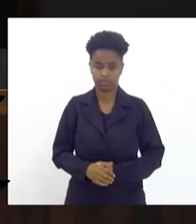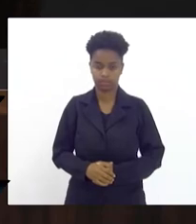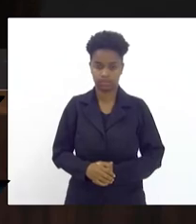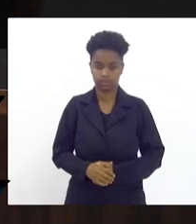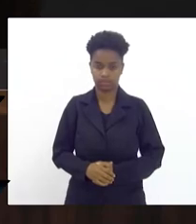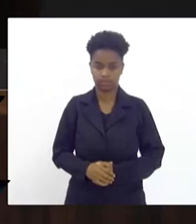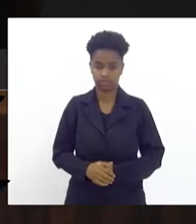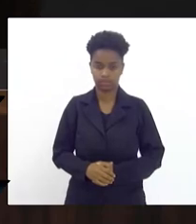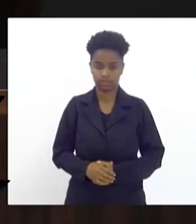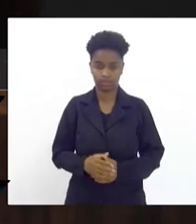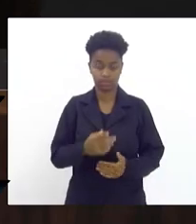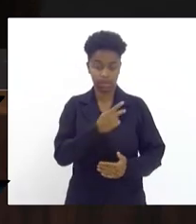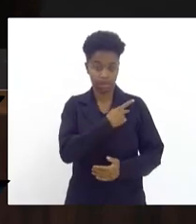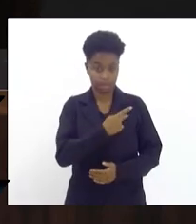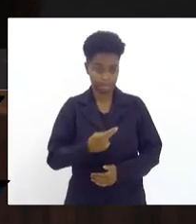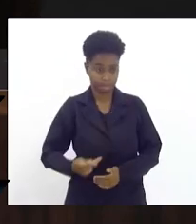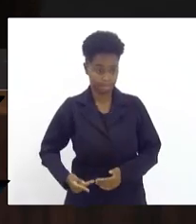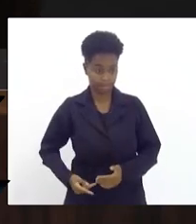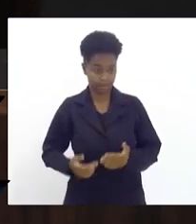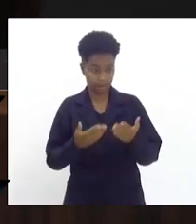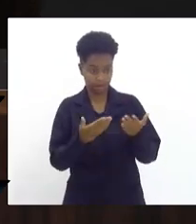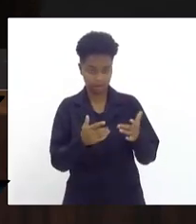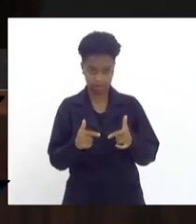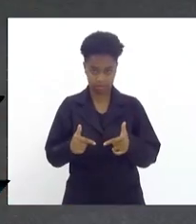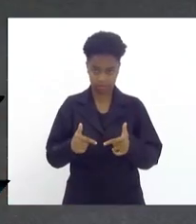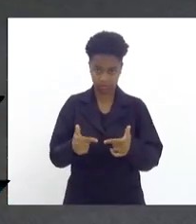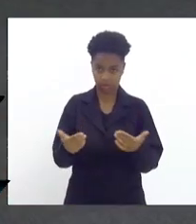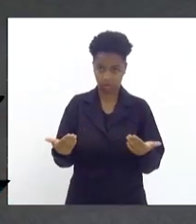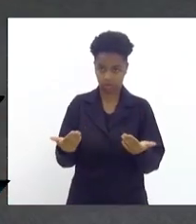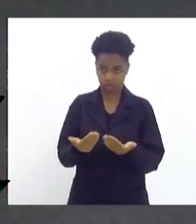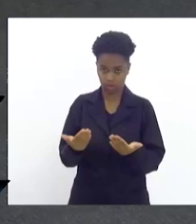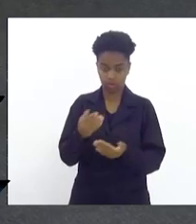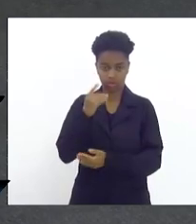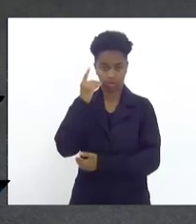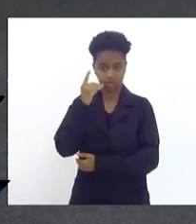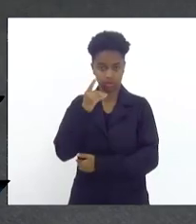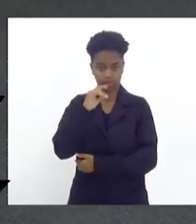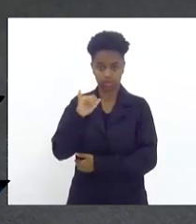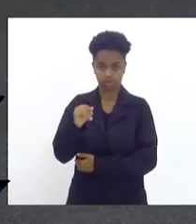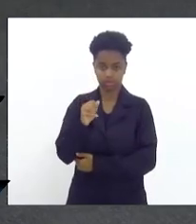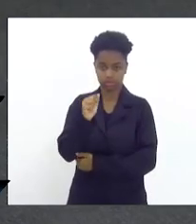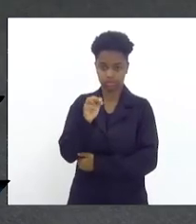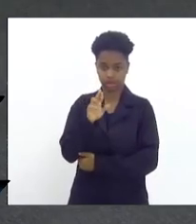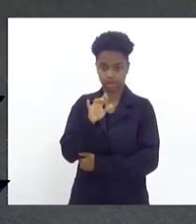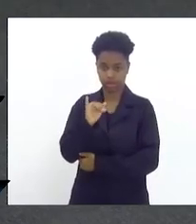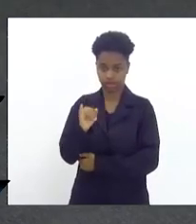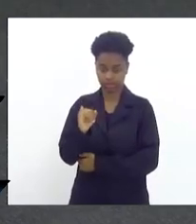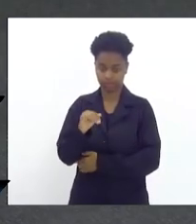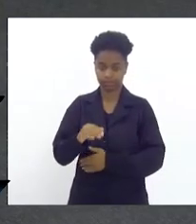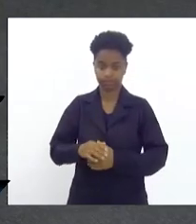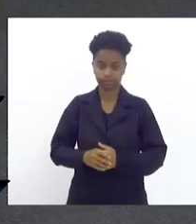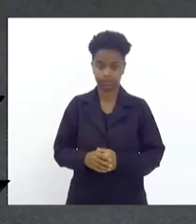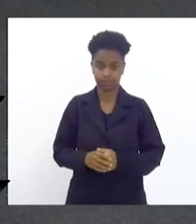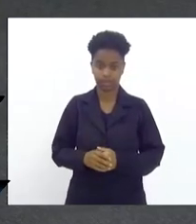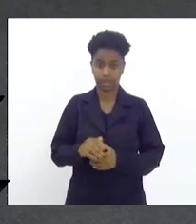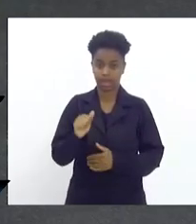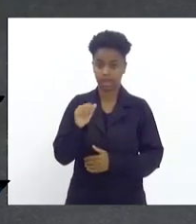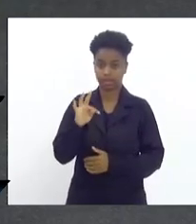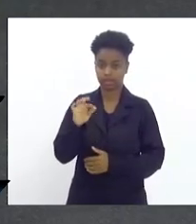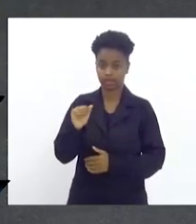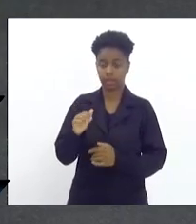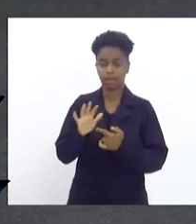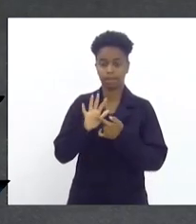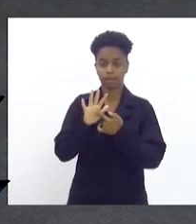Senhor presidente, em exercício, deputado Jari Oliveira, a ata reflete com